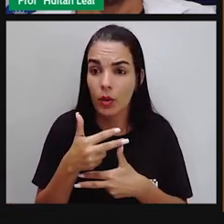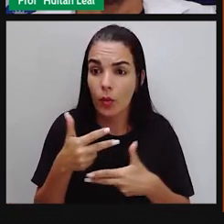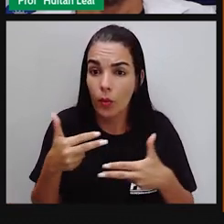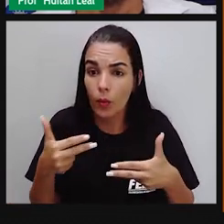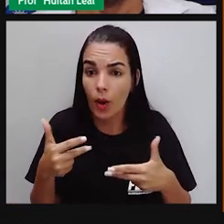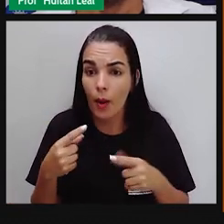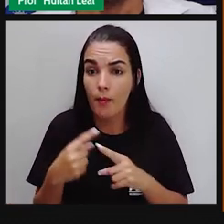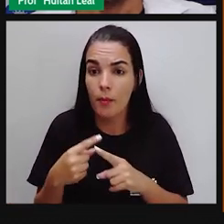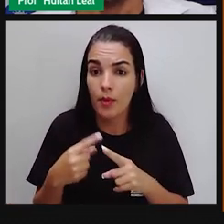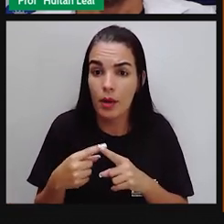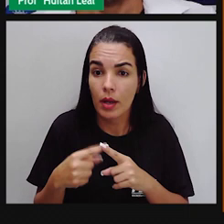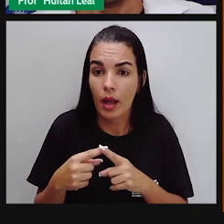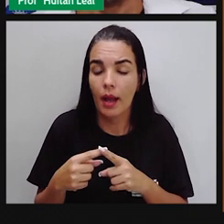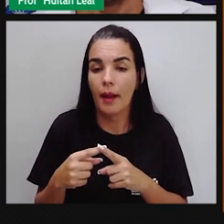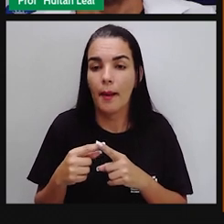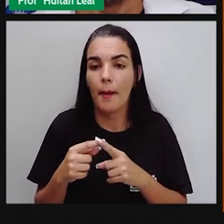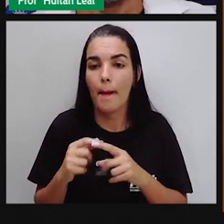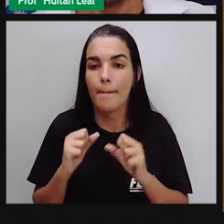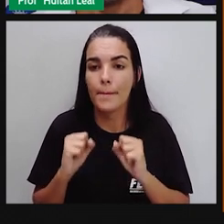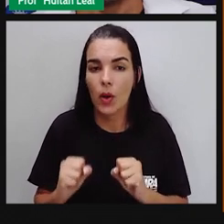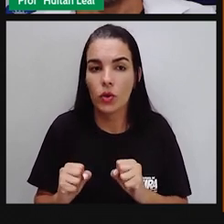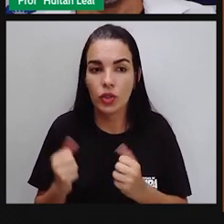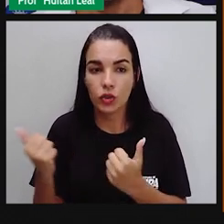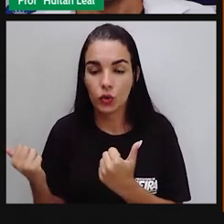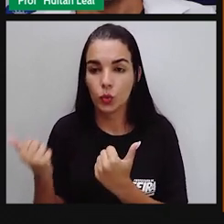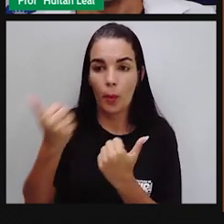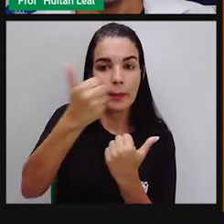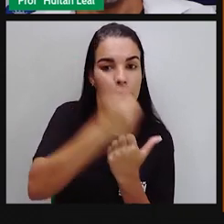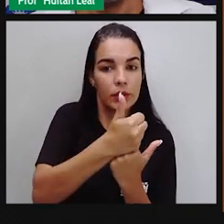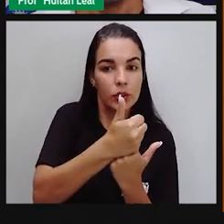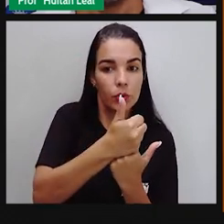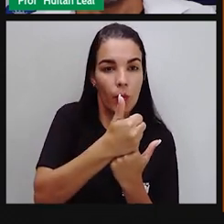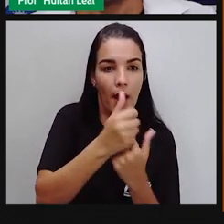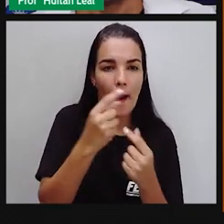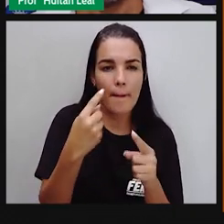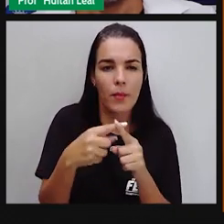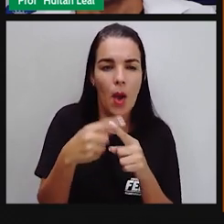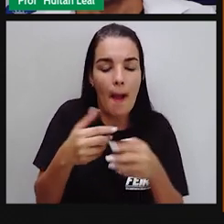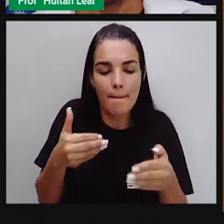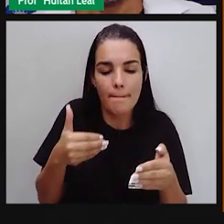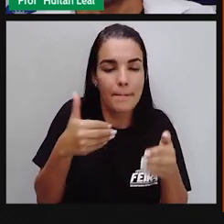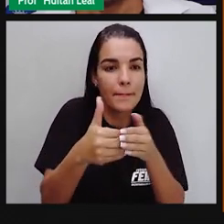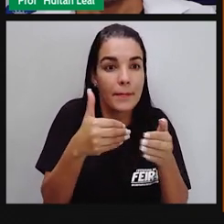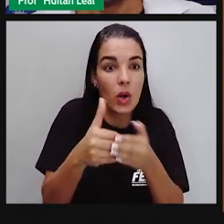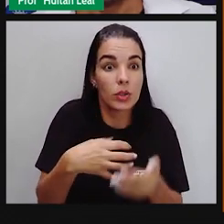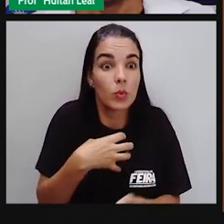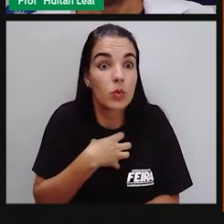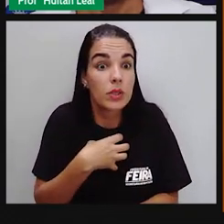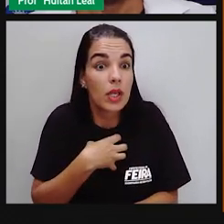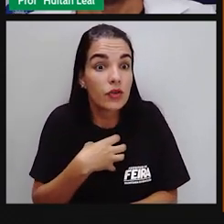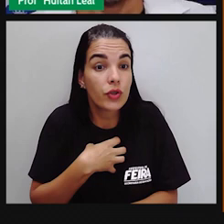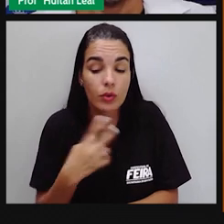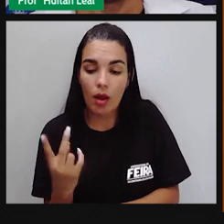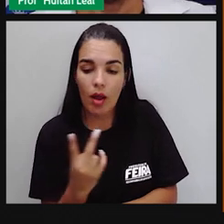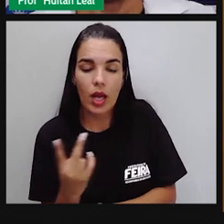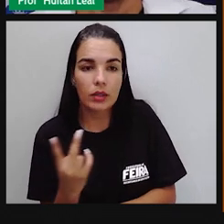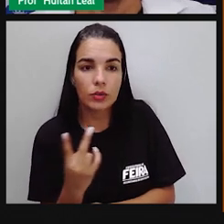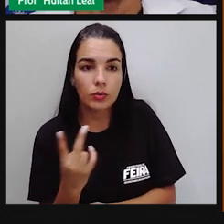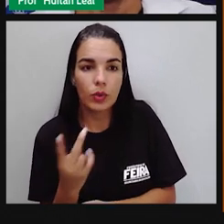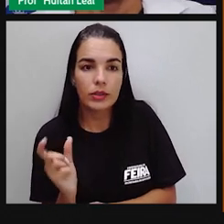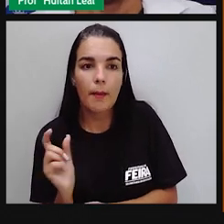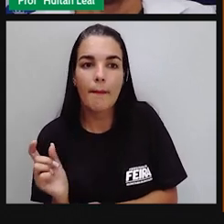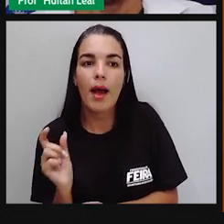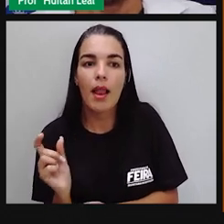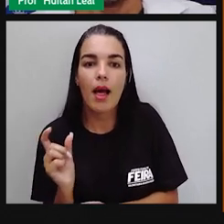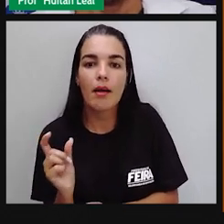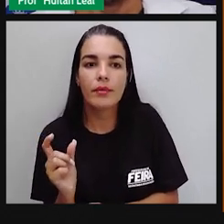O que é a metonímia? É emprego de uma palavra no lugar de outra por causa da proximidade do sentido entre essas duas